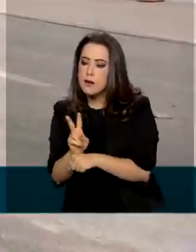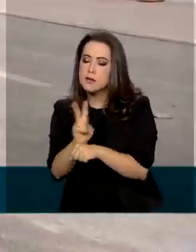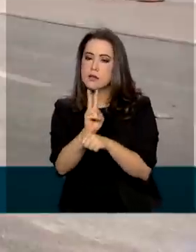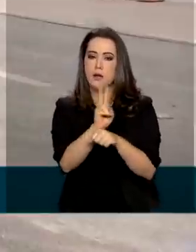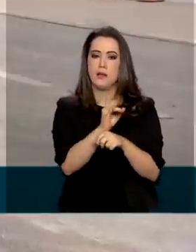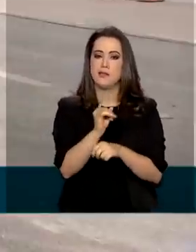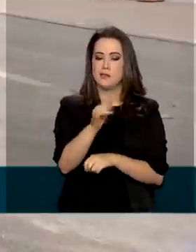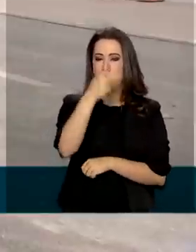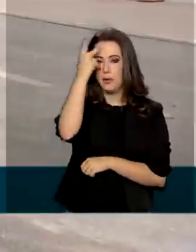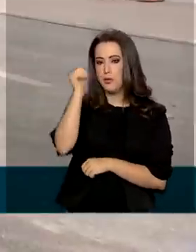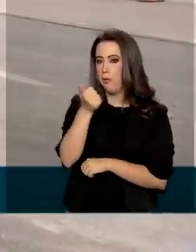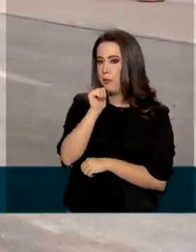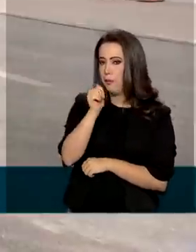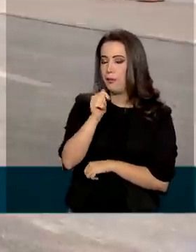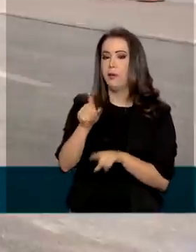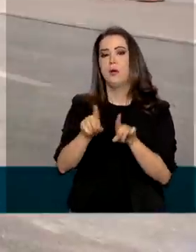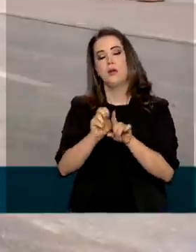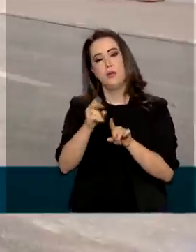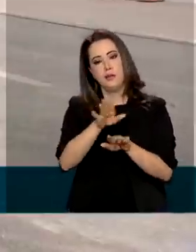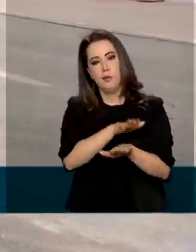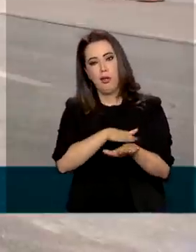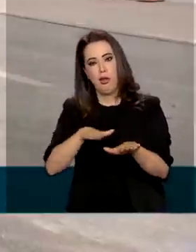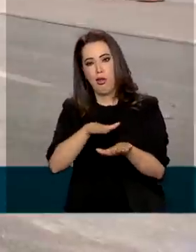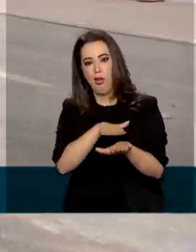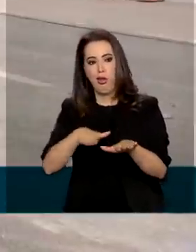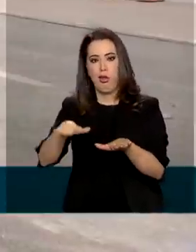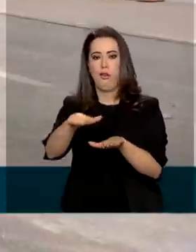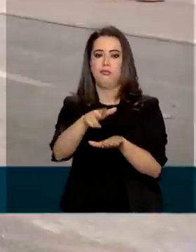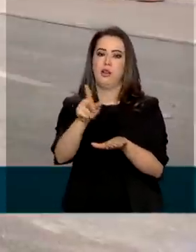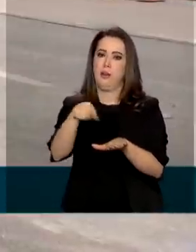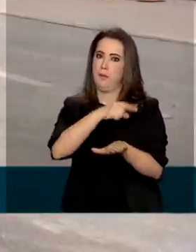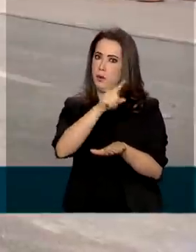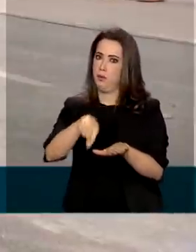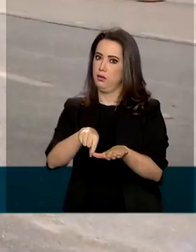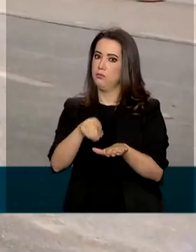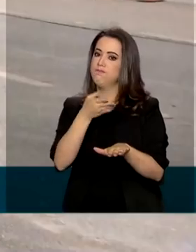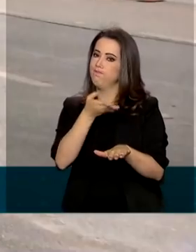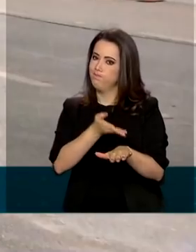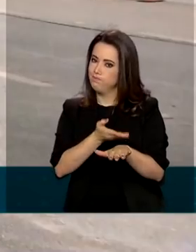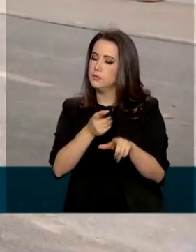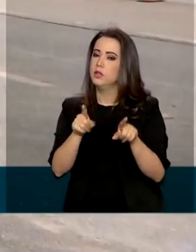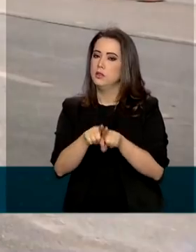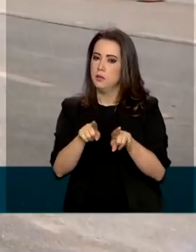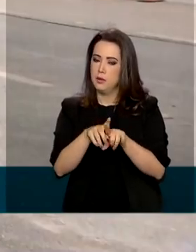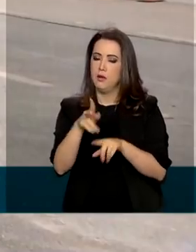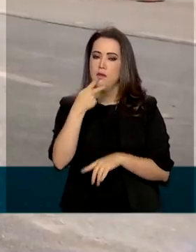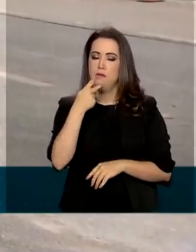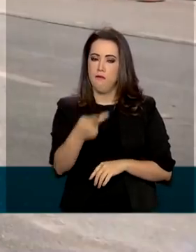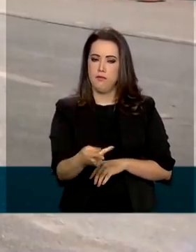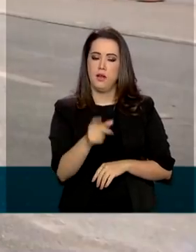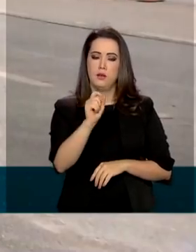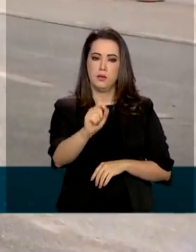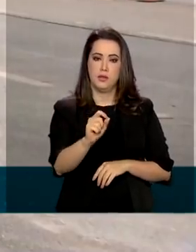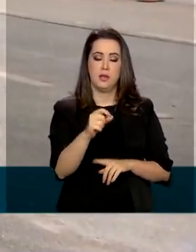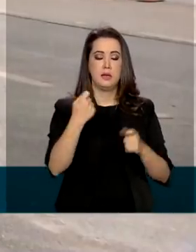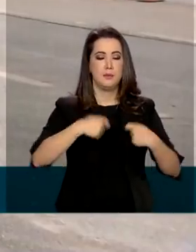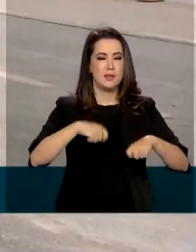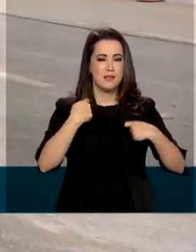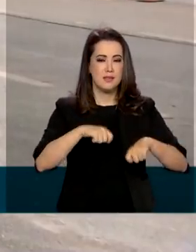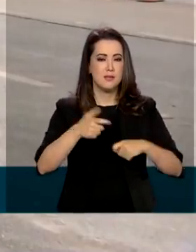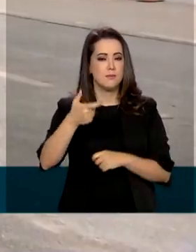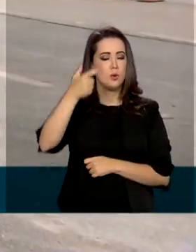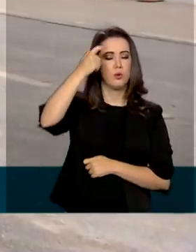e também ultrapassagens proibidas. Além disso, a PRF reforça a necessidade de conscientização